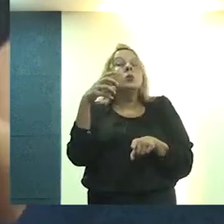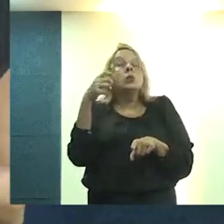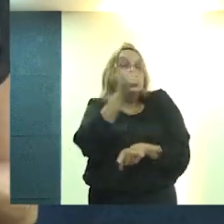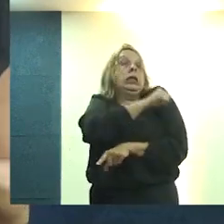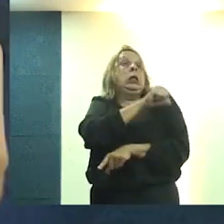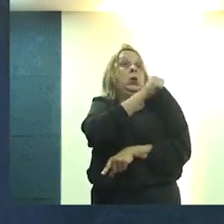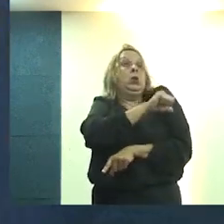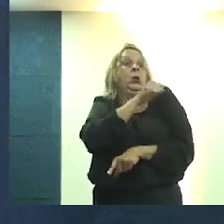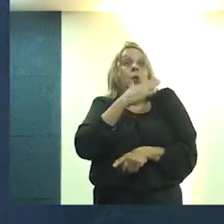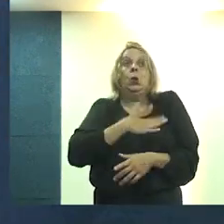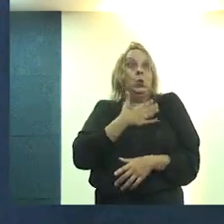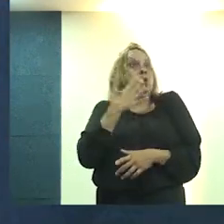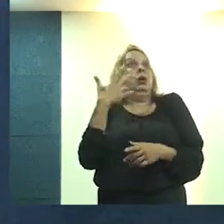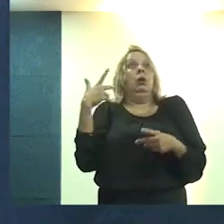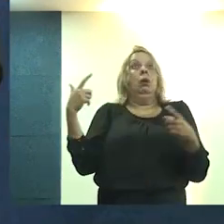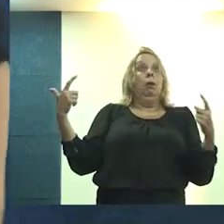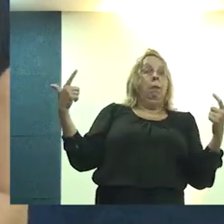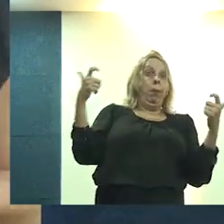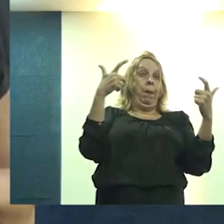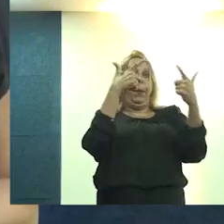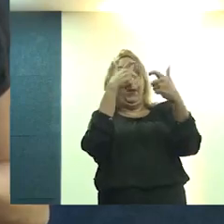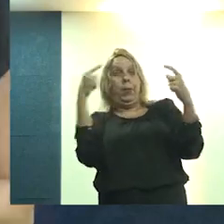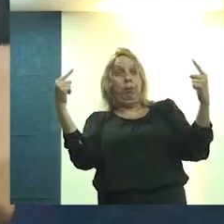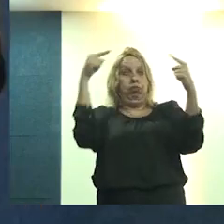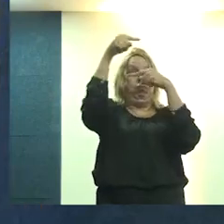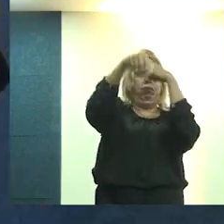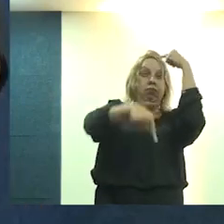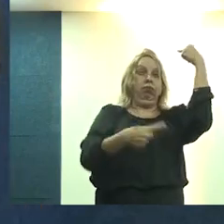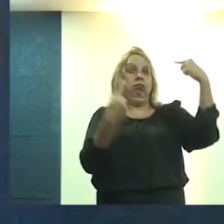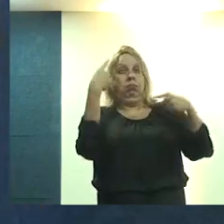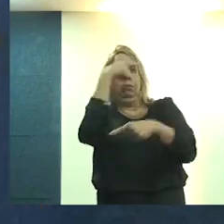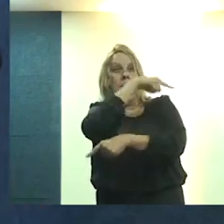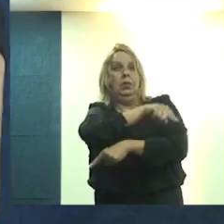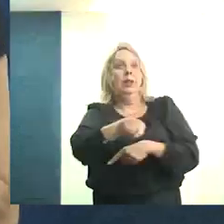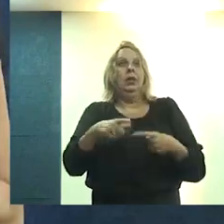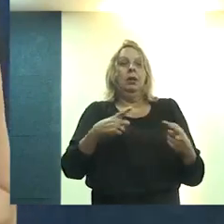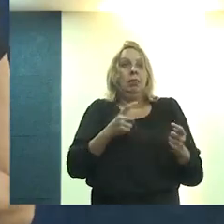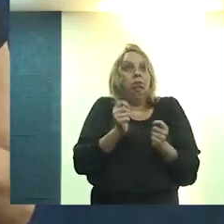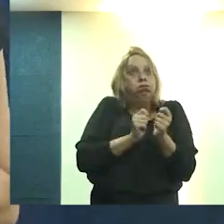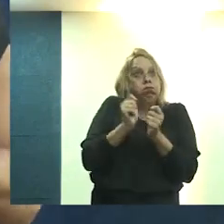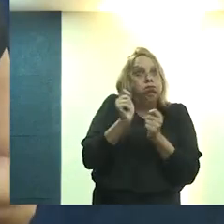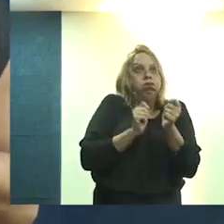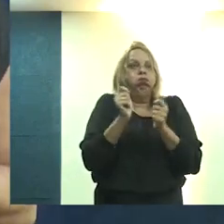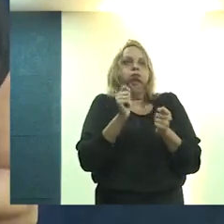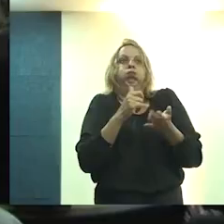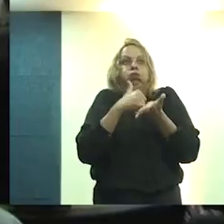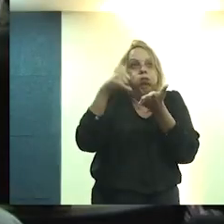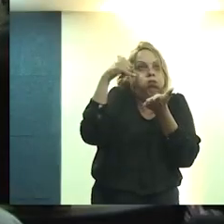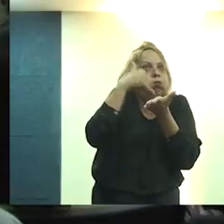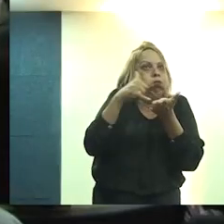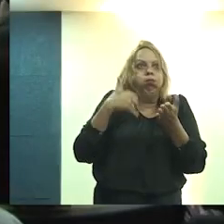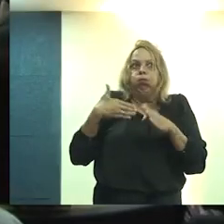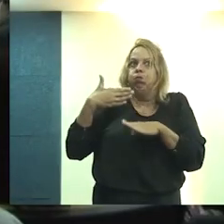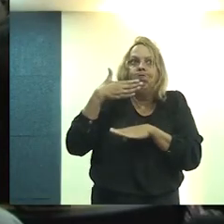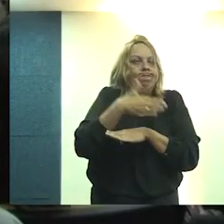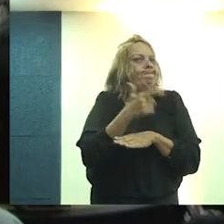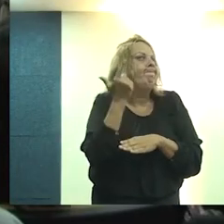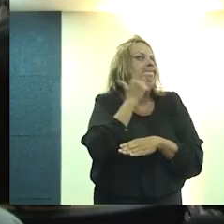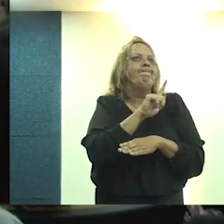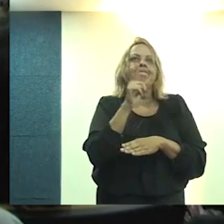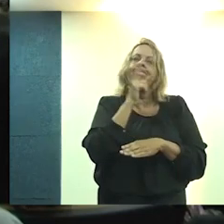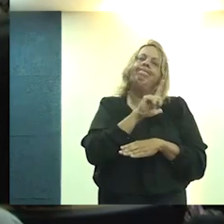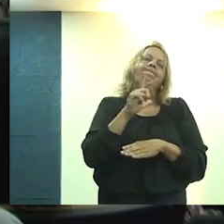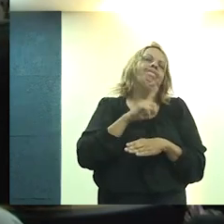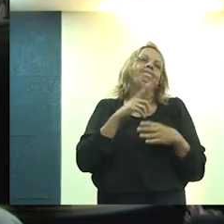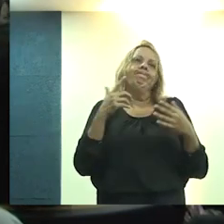agora estou assustada. Tiro, bala perdida, áreas controladas por traficantes que ninguém entra,